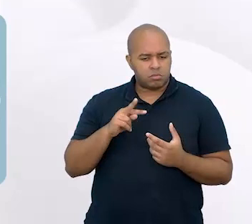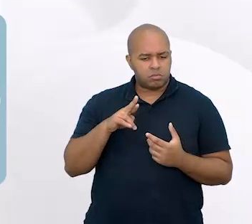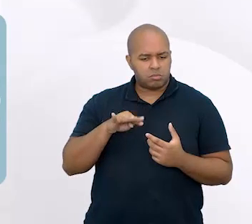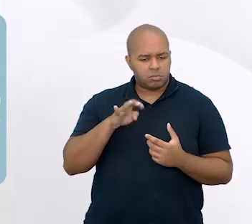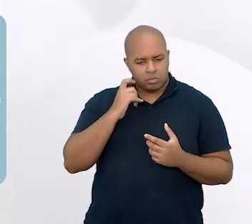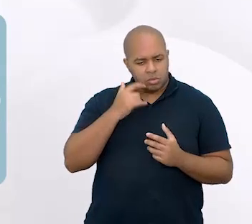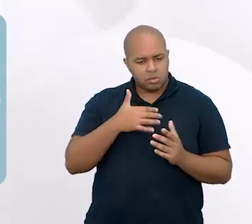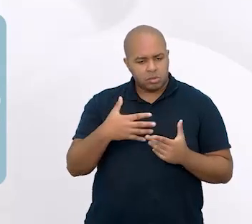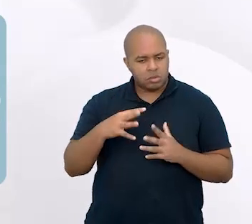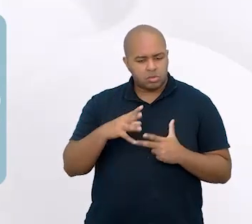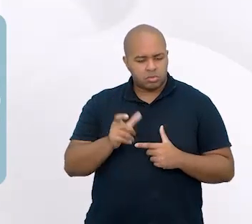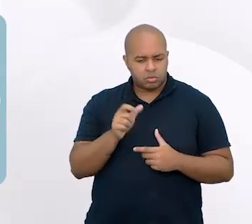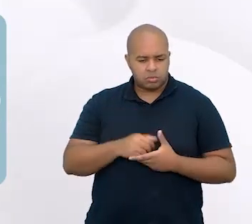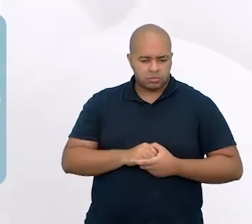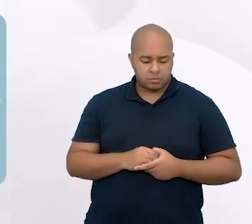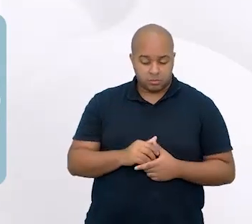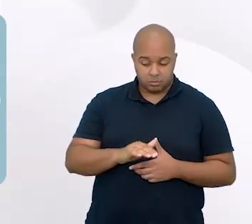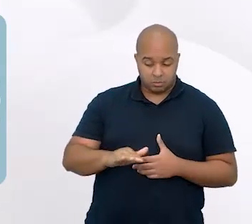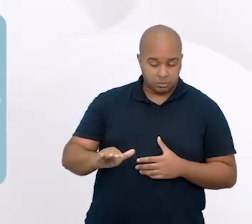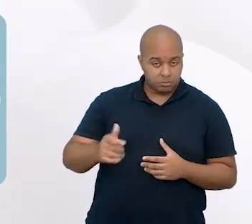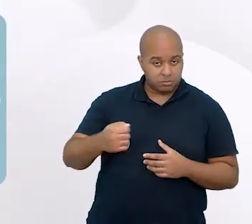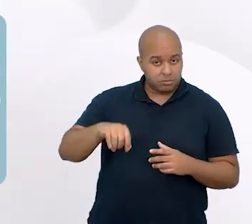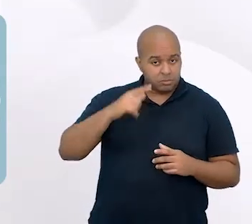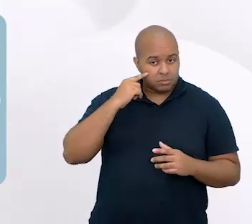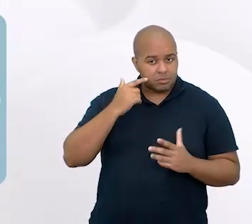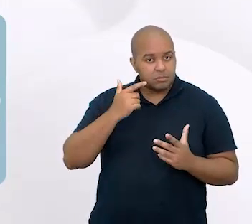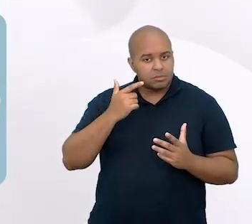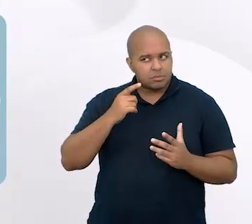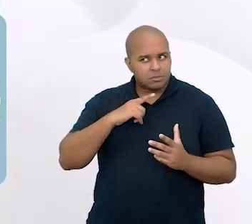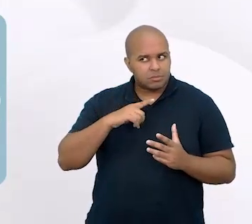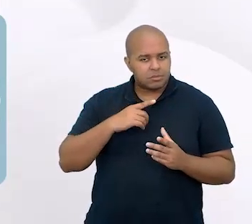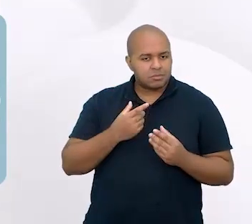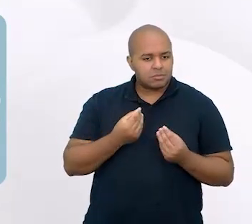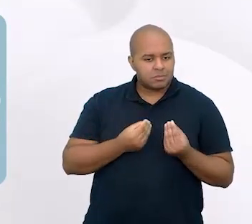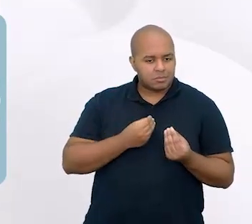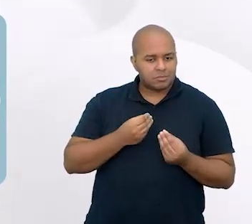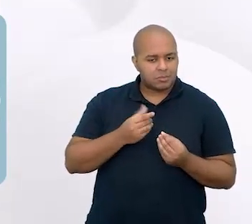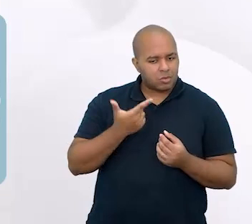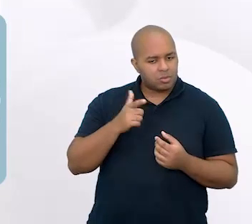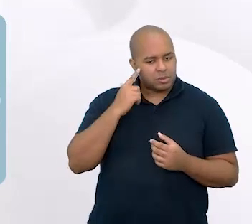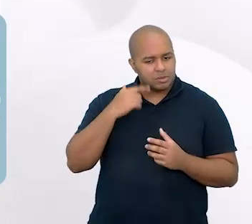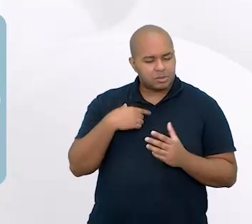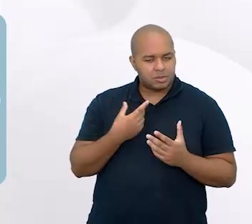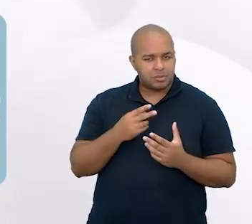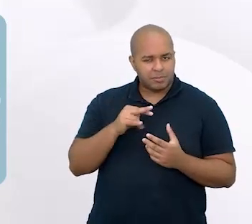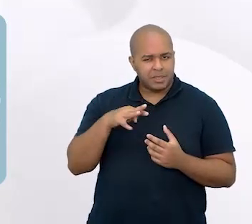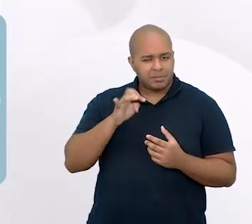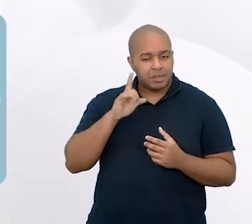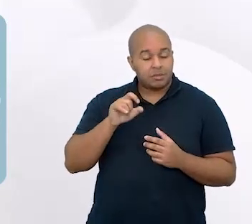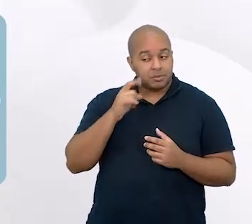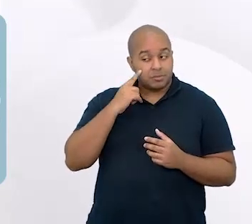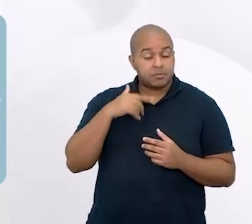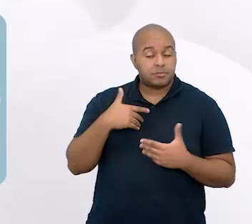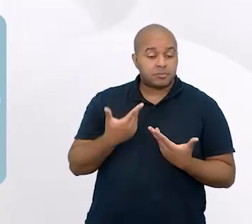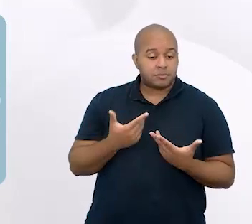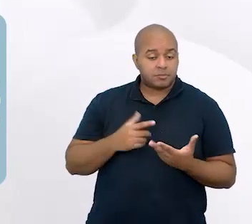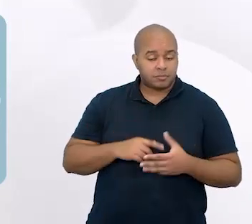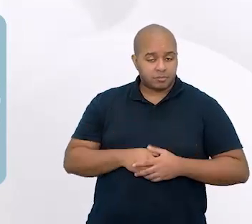desse período todo? As crianças precisavam ter condições mínimas, e essas condições mínimas eram quais?